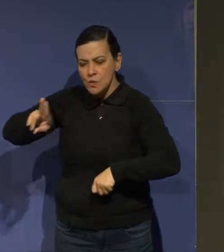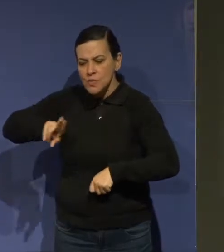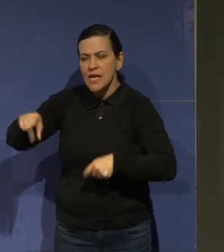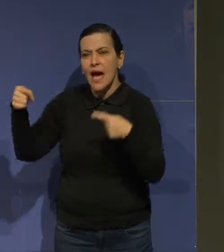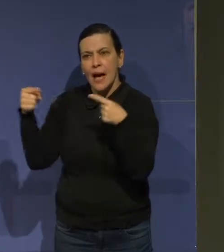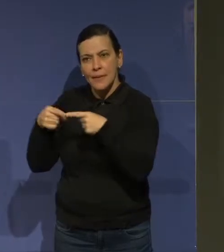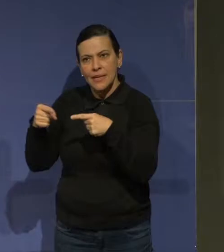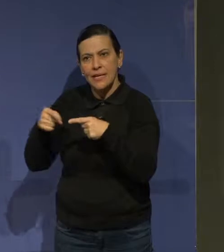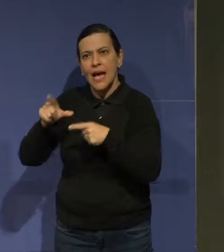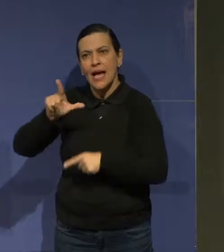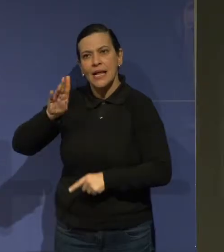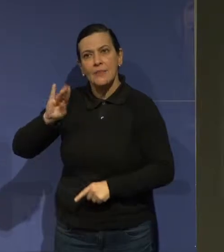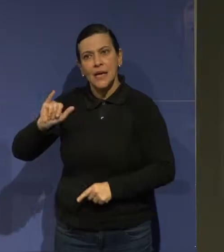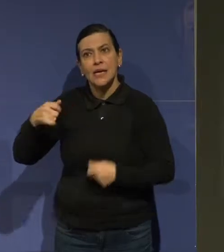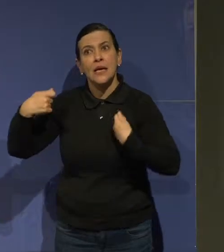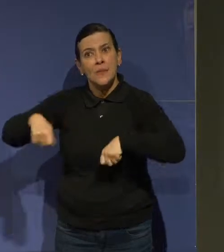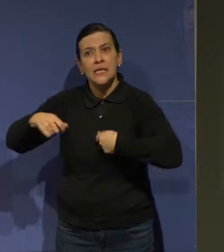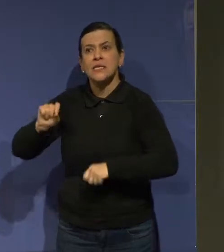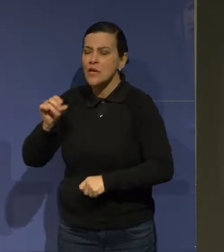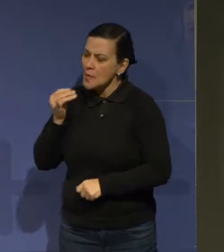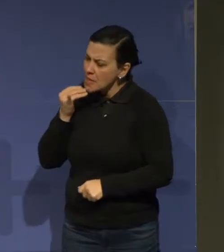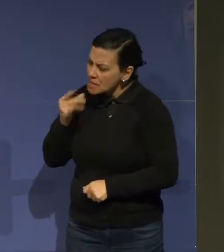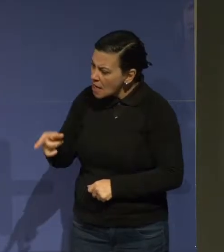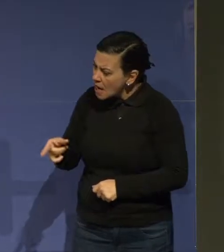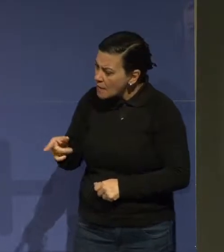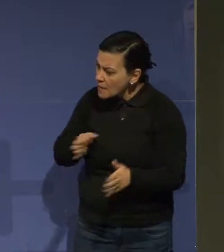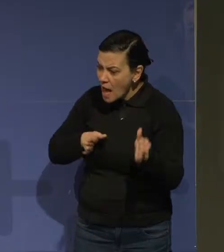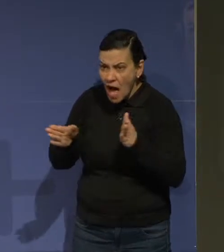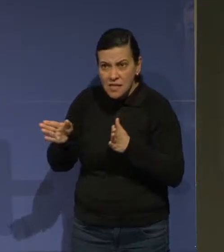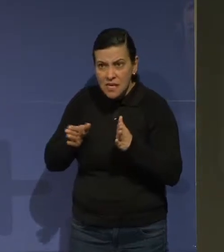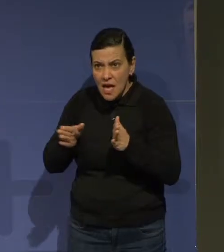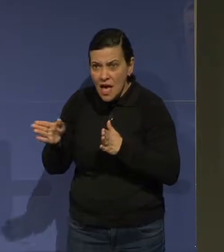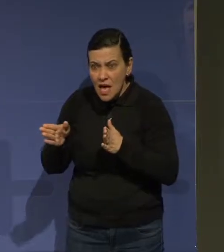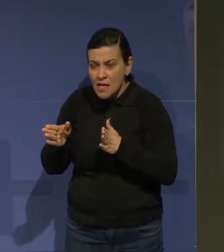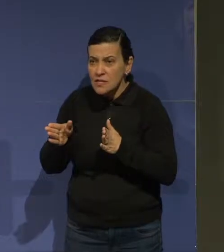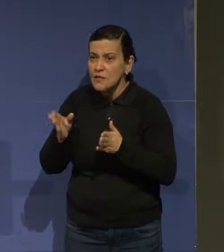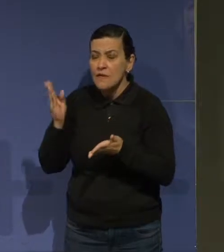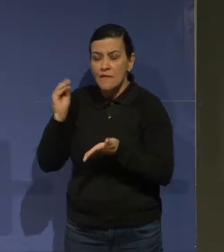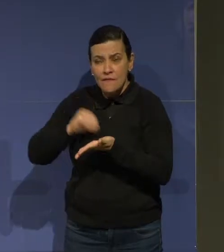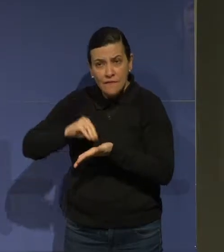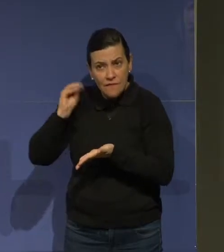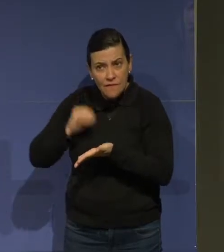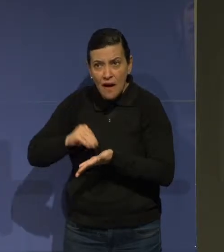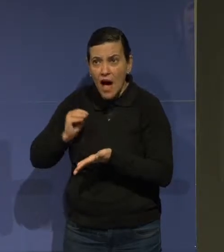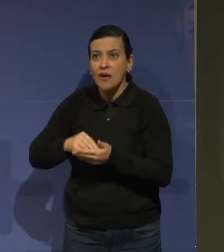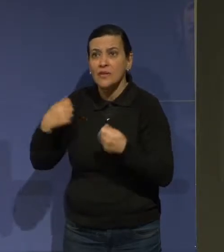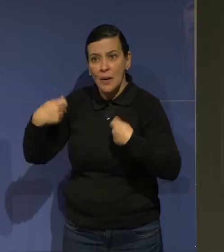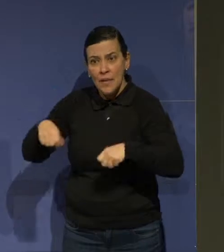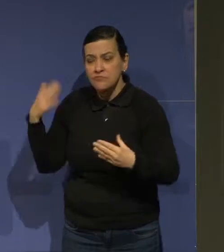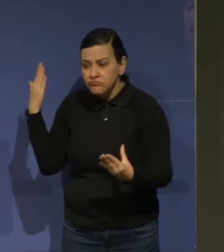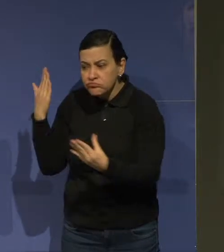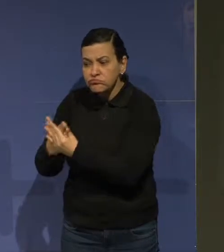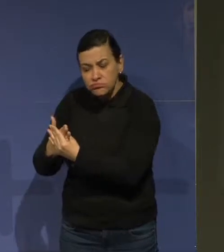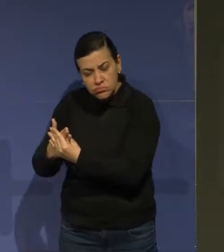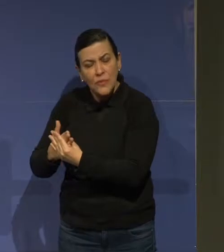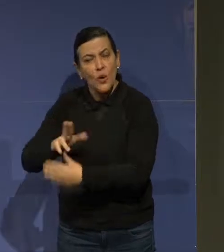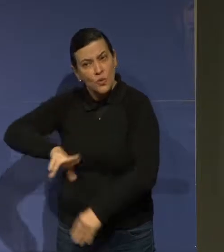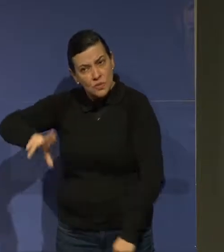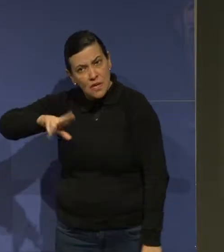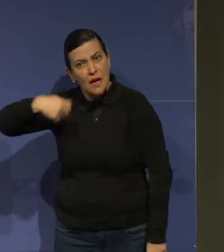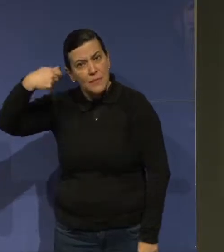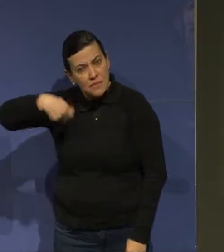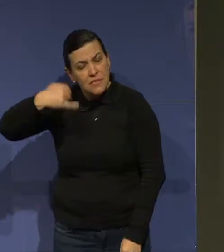criminalizar. Falta de acesso é discriminação. Precisamos começar a usar esses recursos.